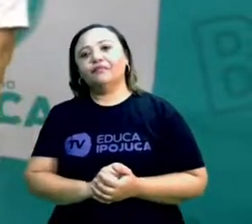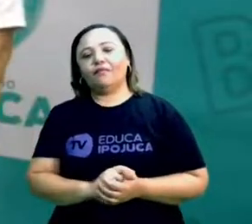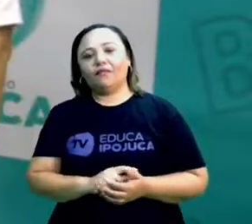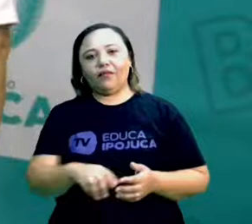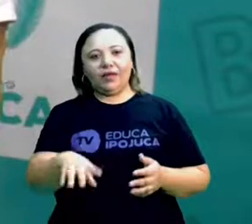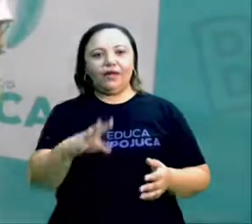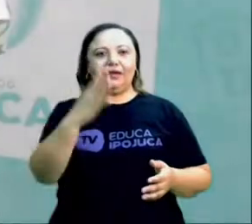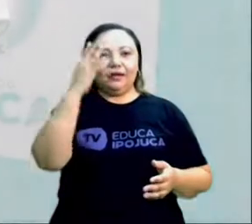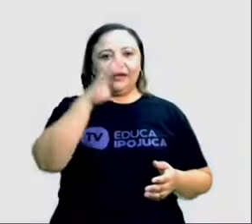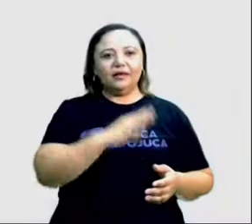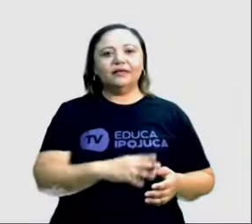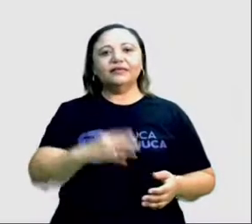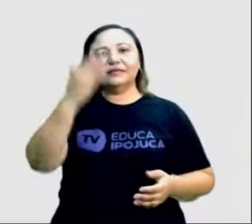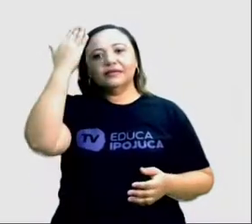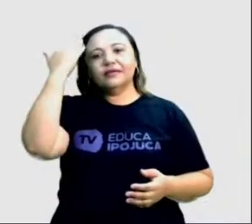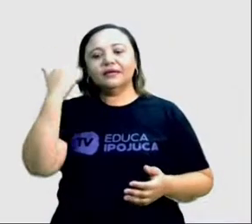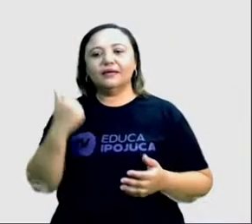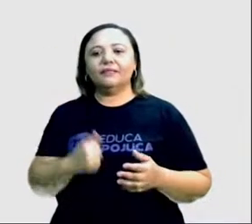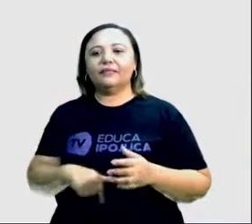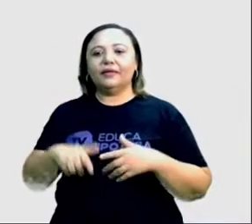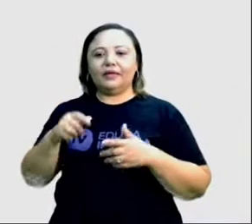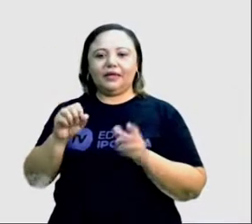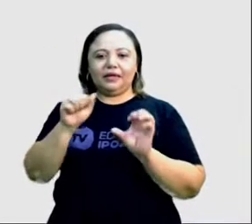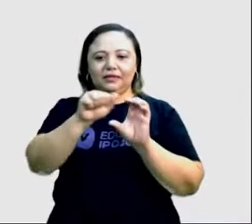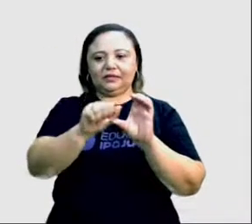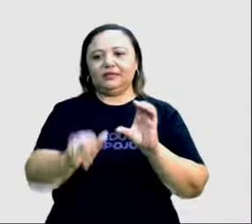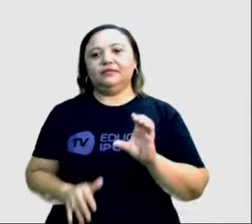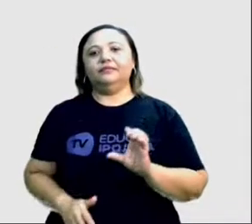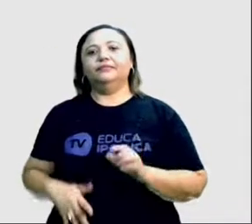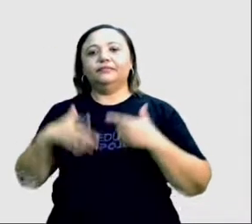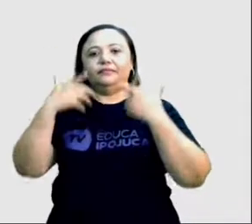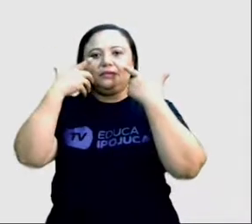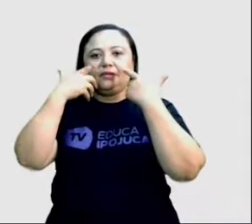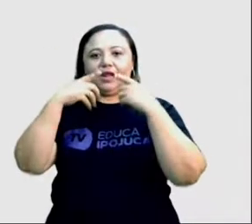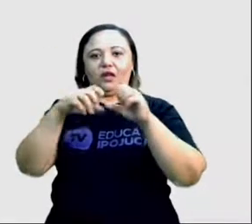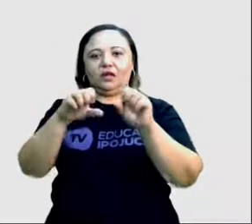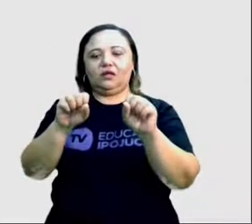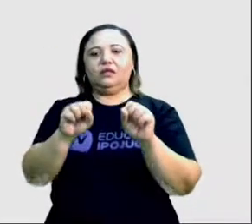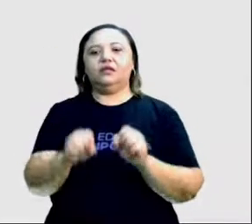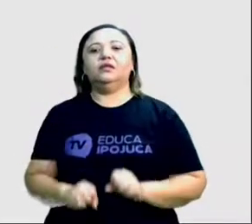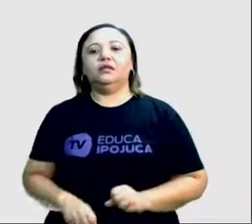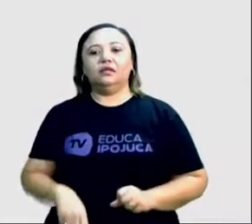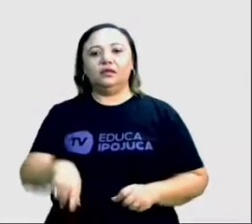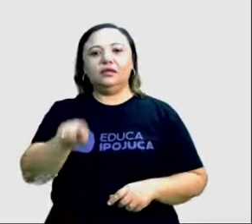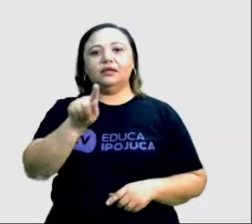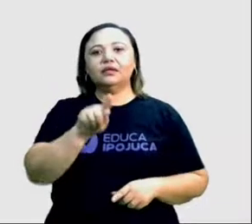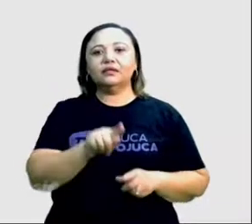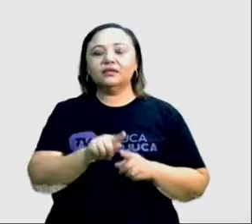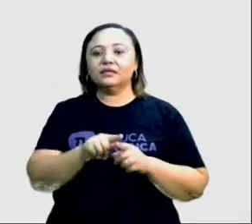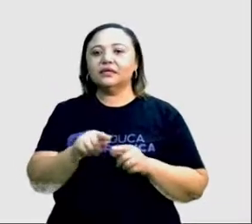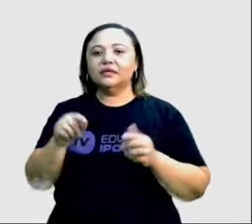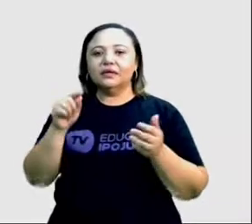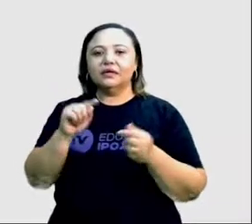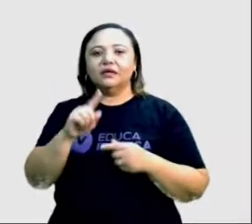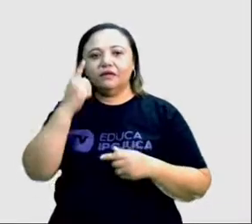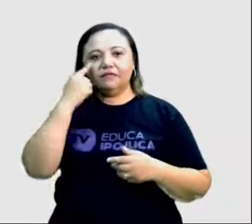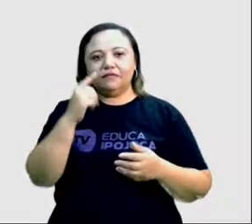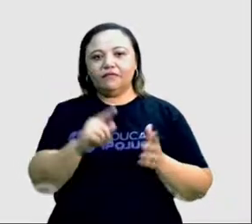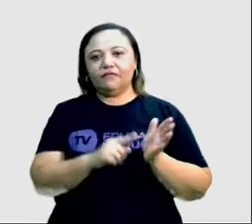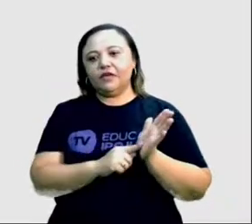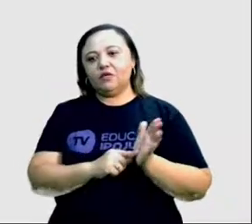Reconhecer as características linguísticas de parcialidade e relacionar essas marcas de